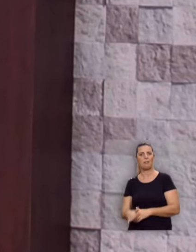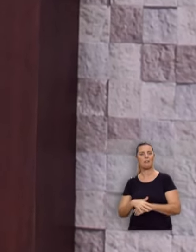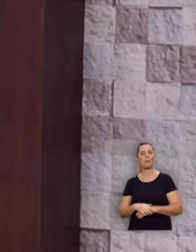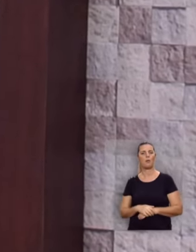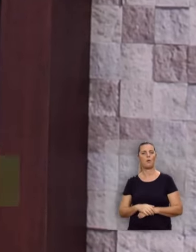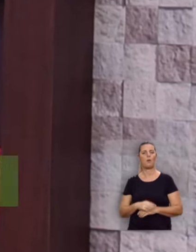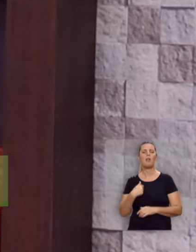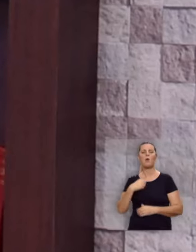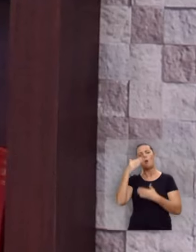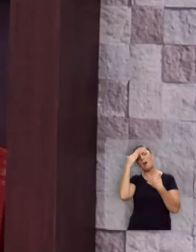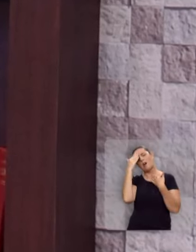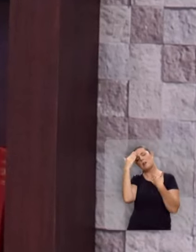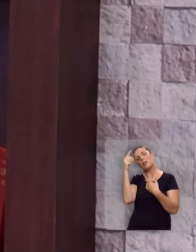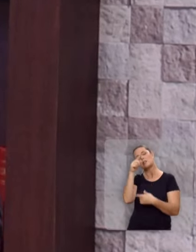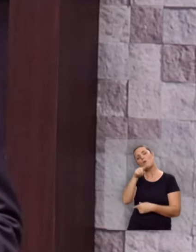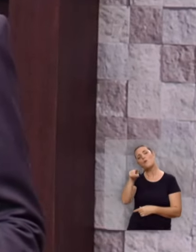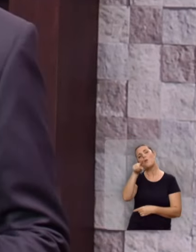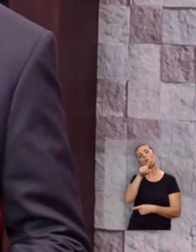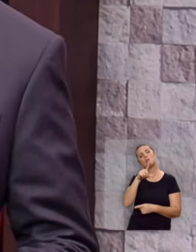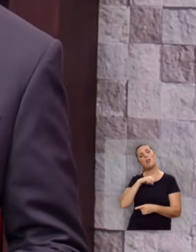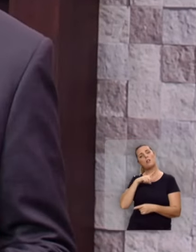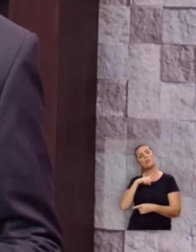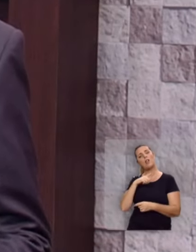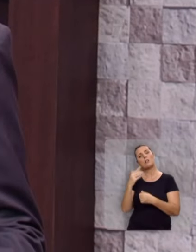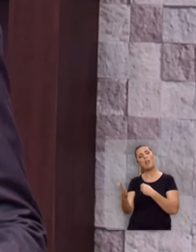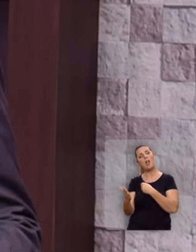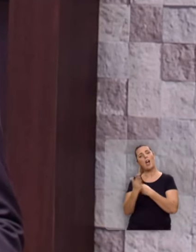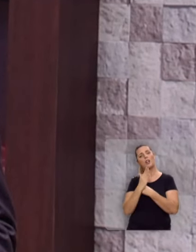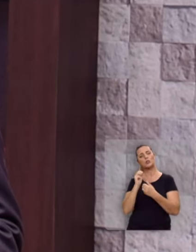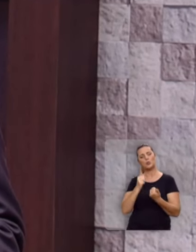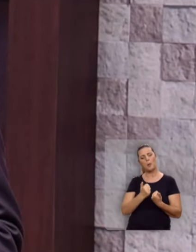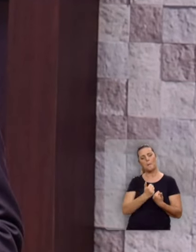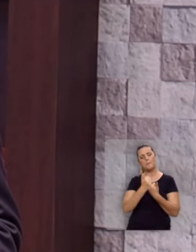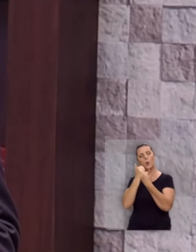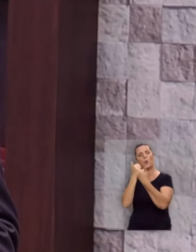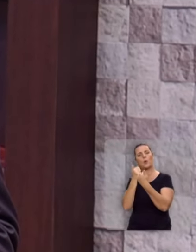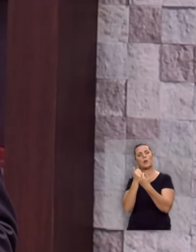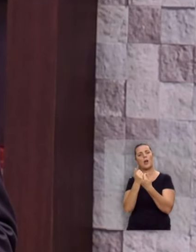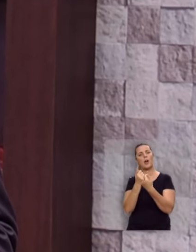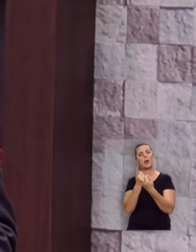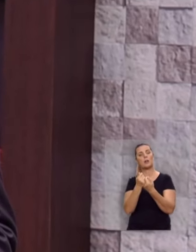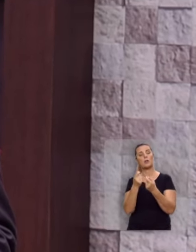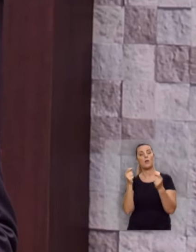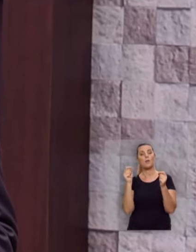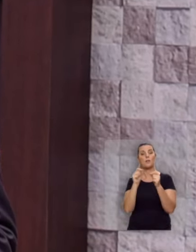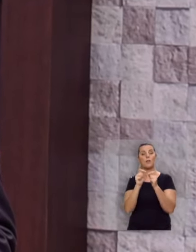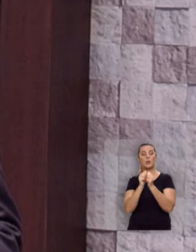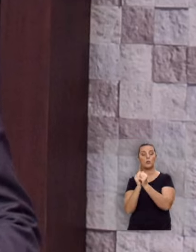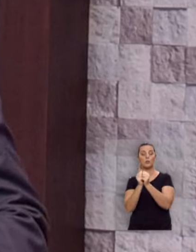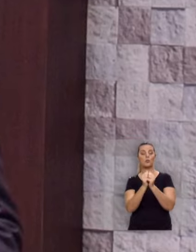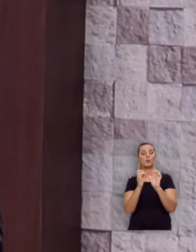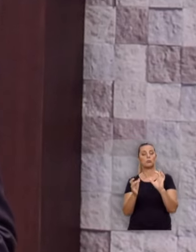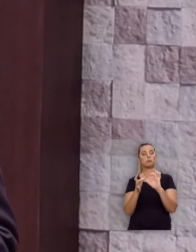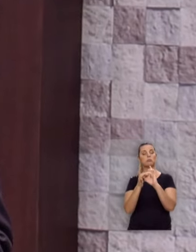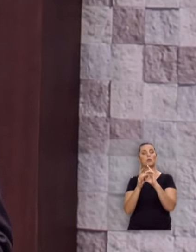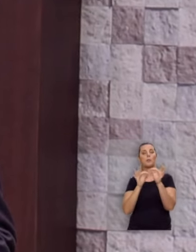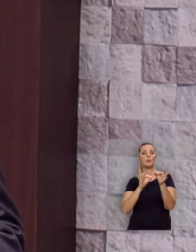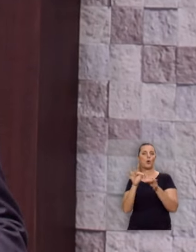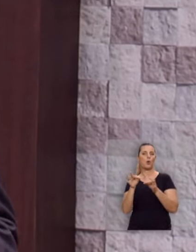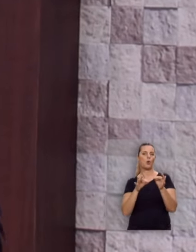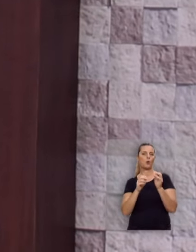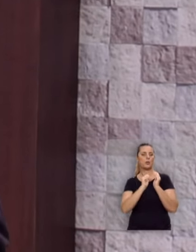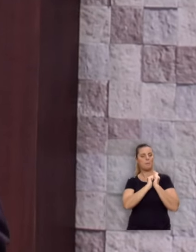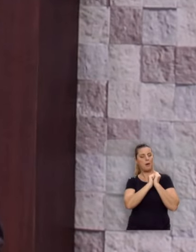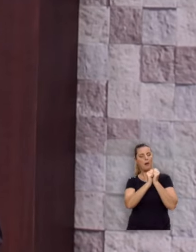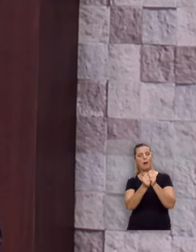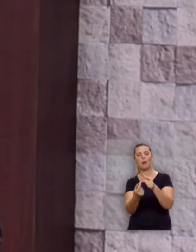E eu agradeço a você que tem nos apoiado, tem contribuído, tem feito parte desse projeto como